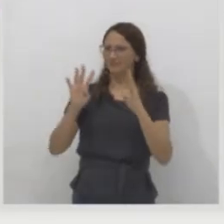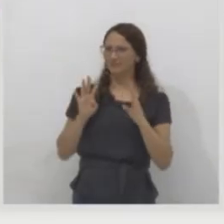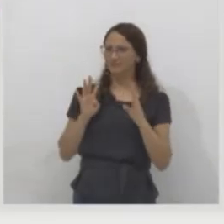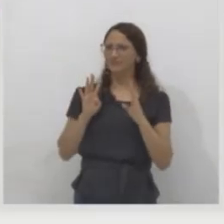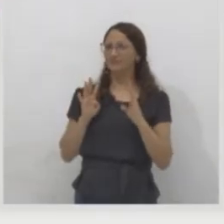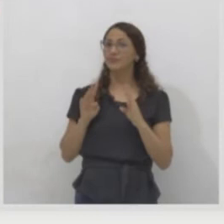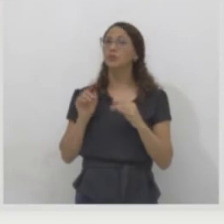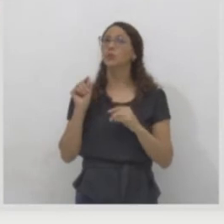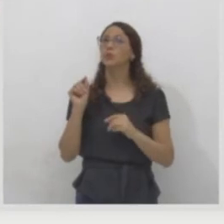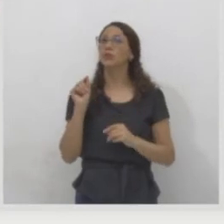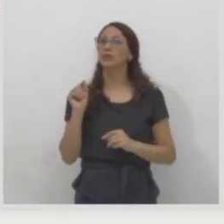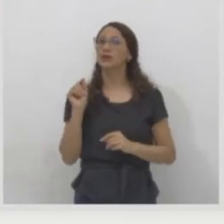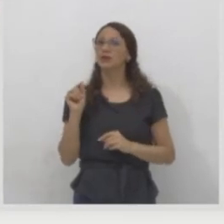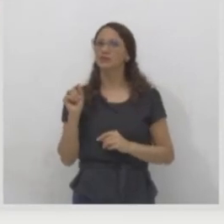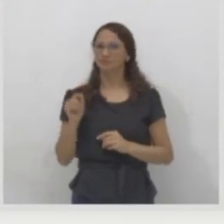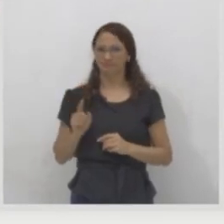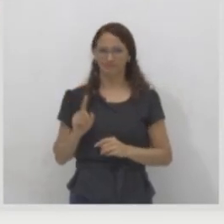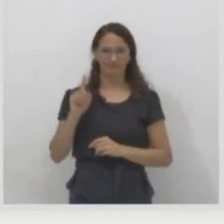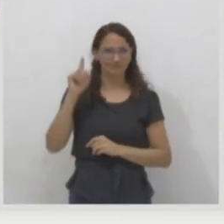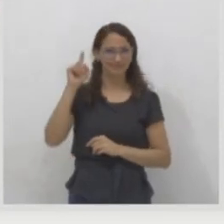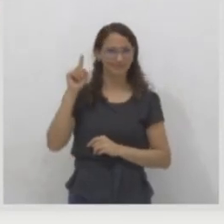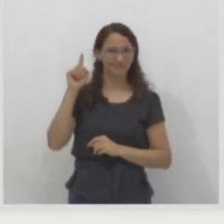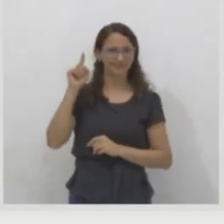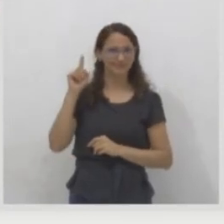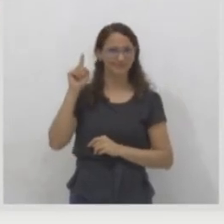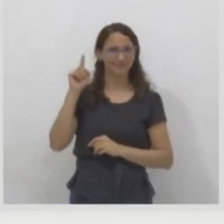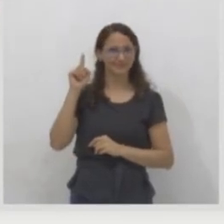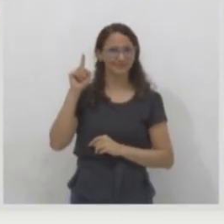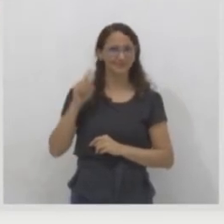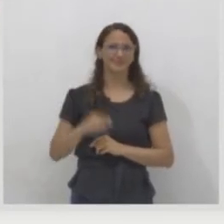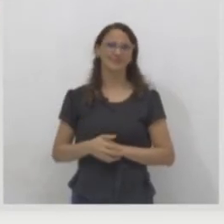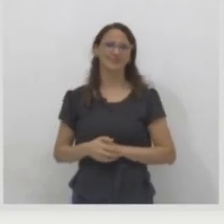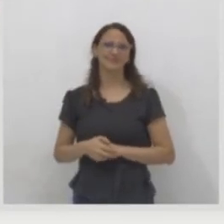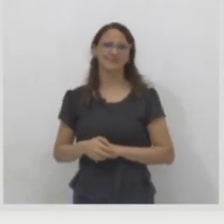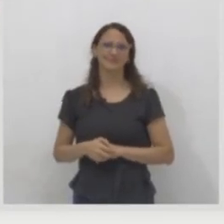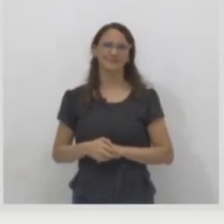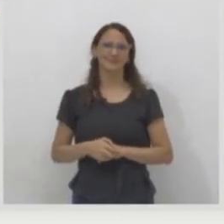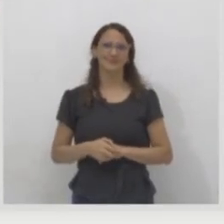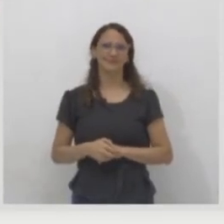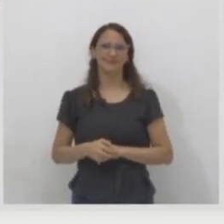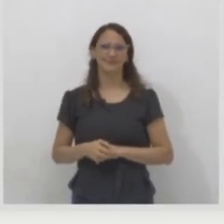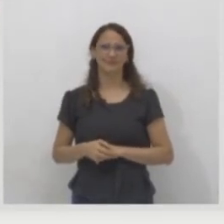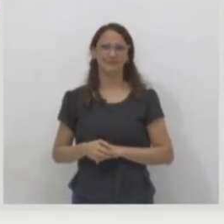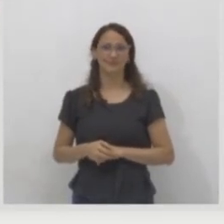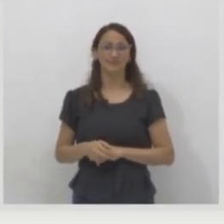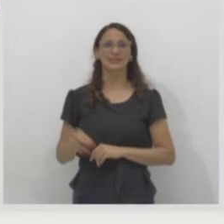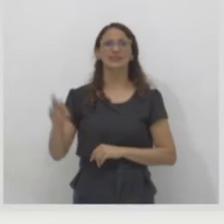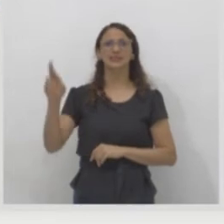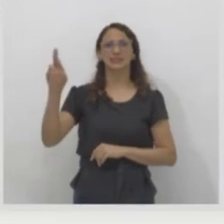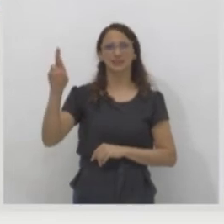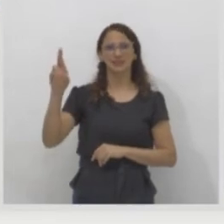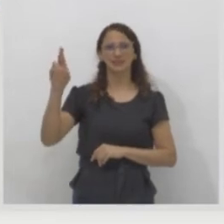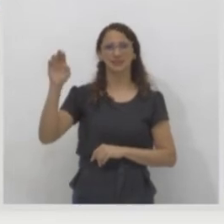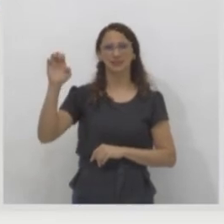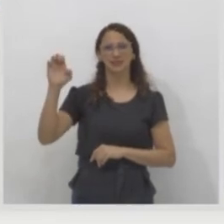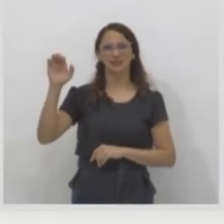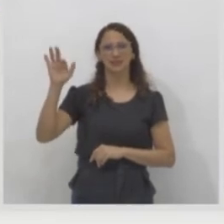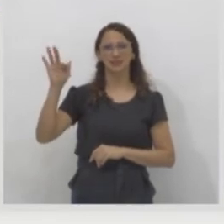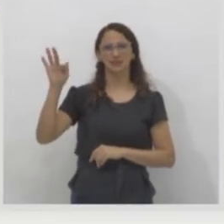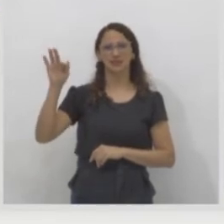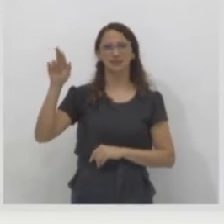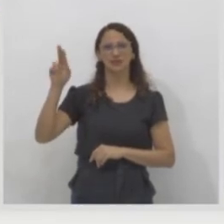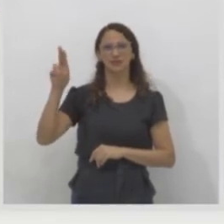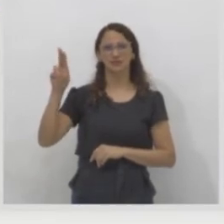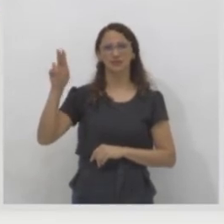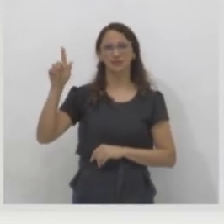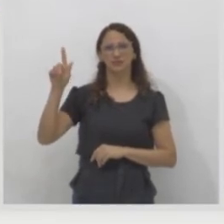para um detalhe. Olhem aí, nessa imagem, o detalhe para os refugiados. O refugiado